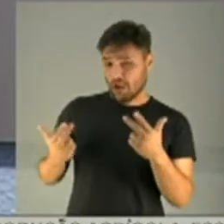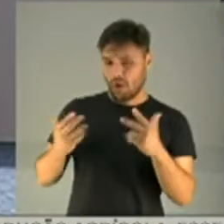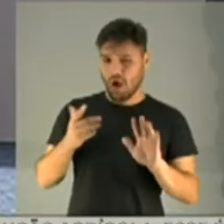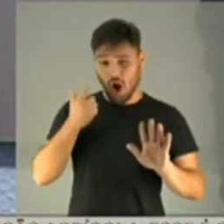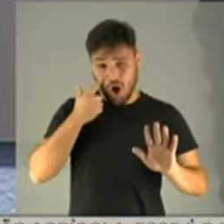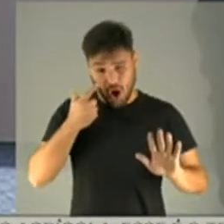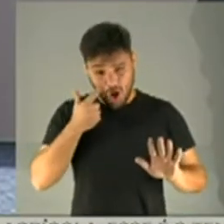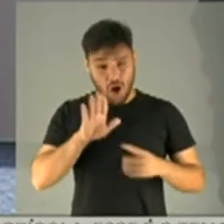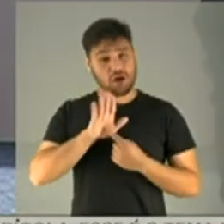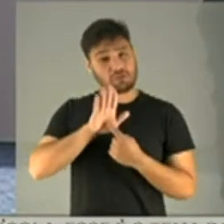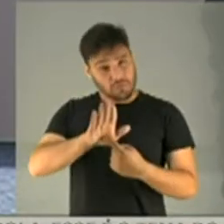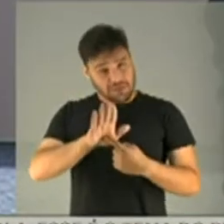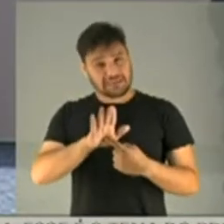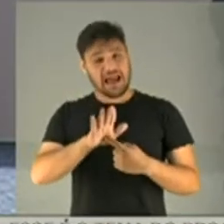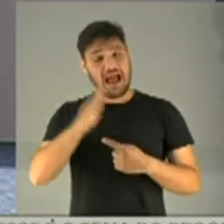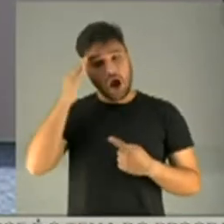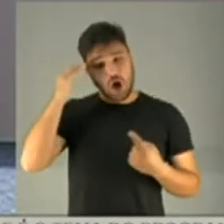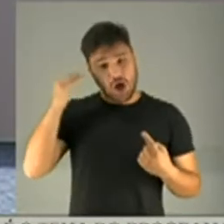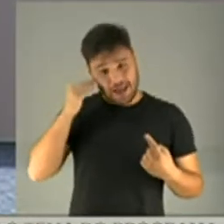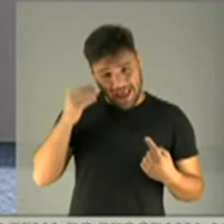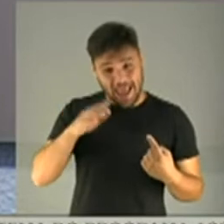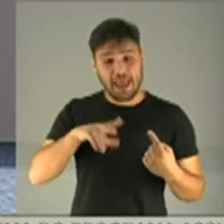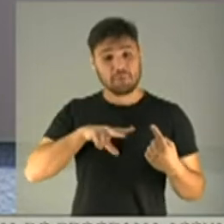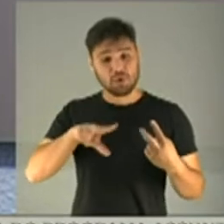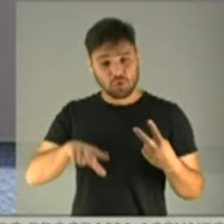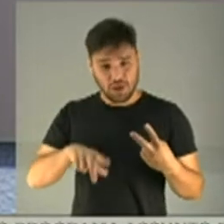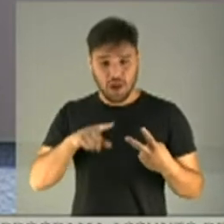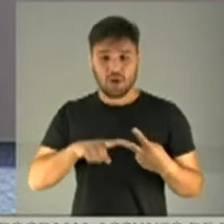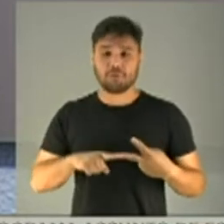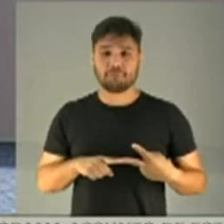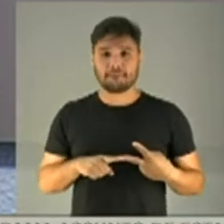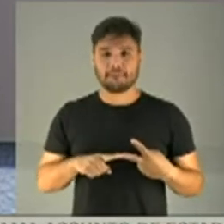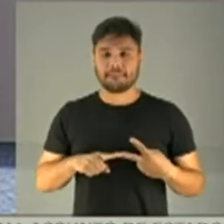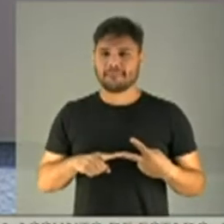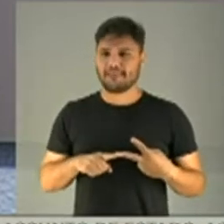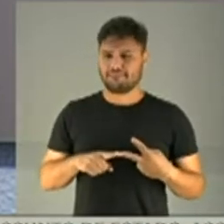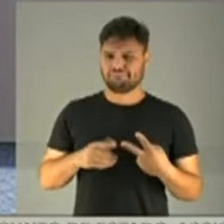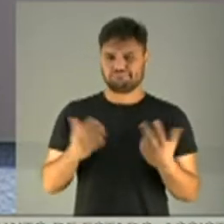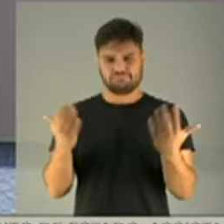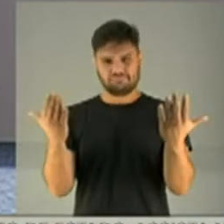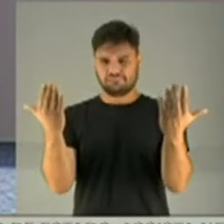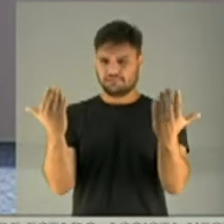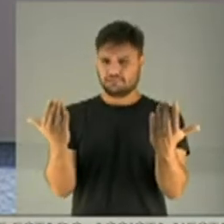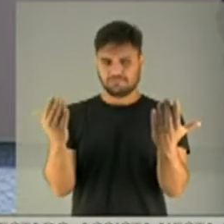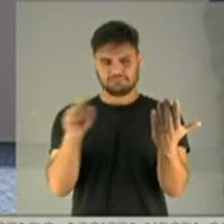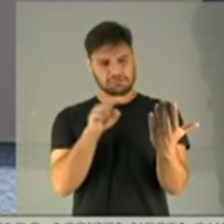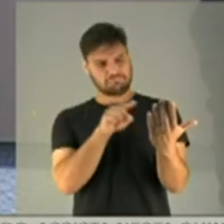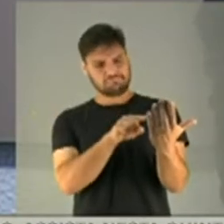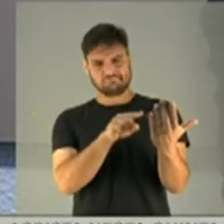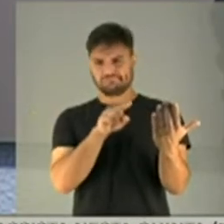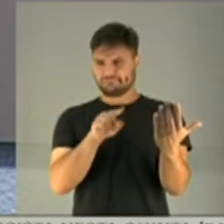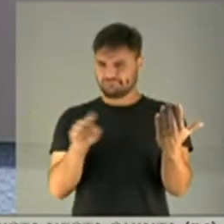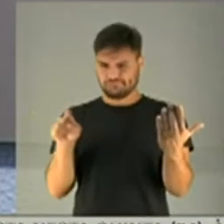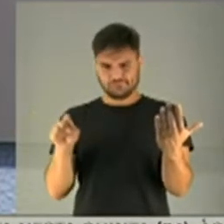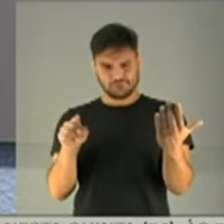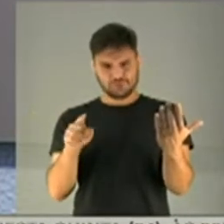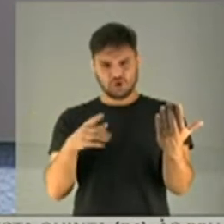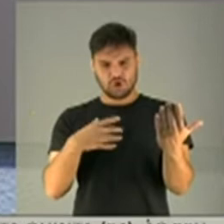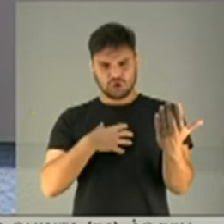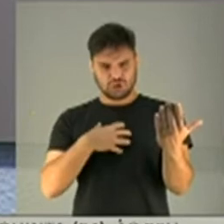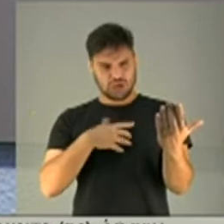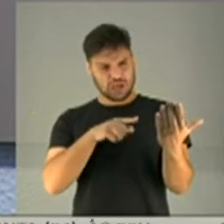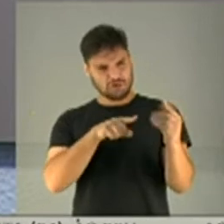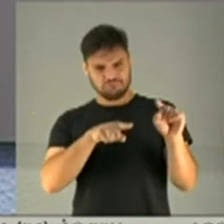Eu trago aqui os dados da Coreia do Sul e de Portugal. E realmente, senador Humberto, se a gente comparar o formato dos